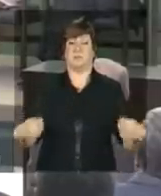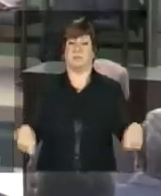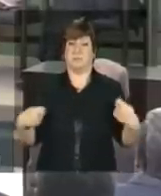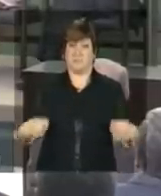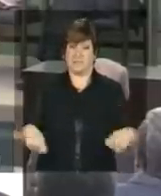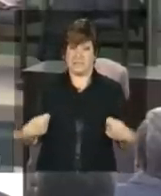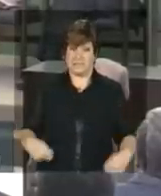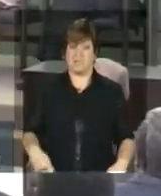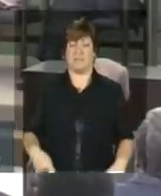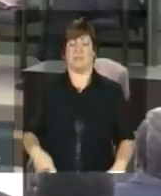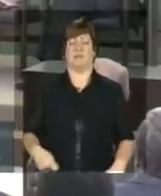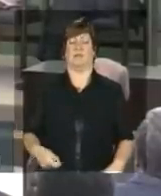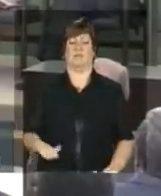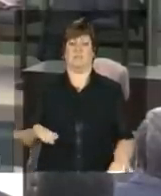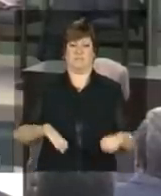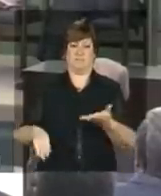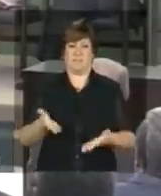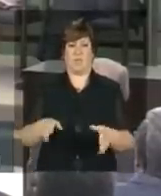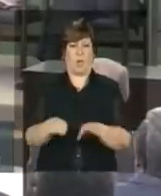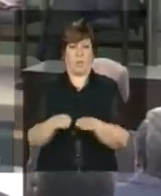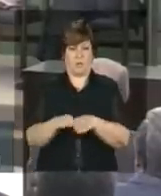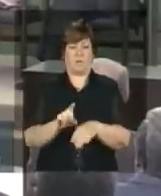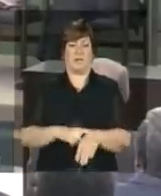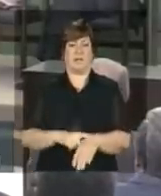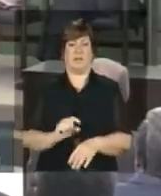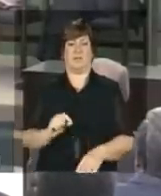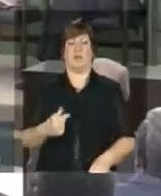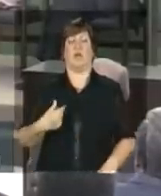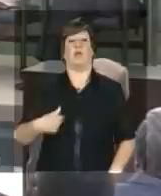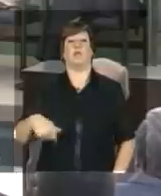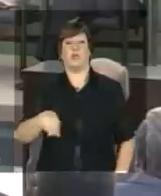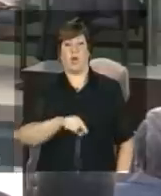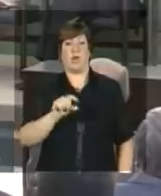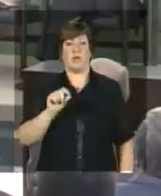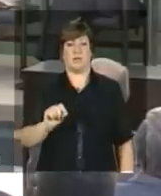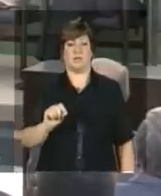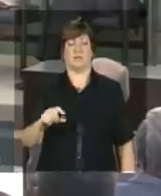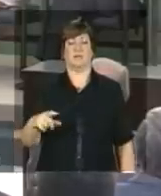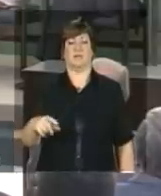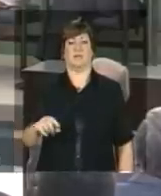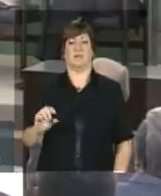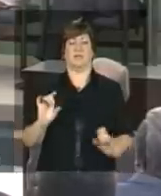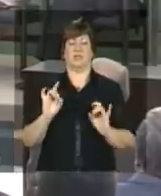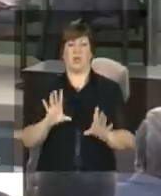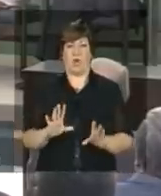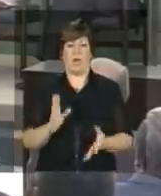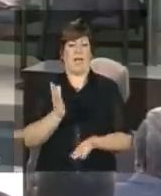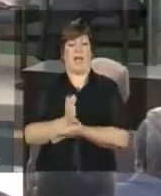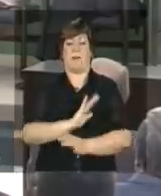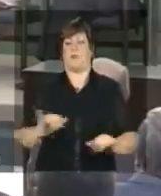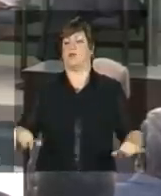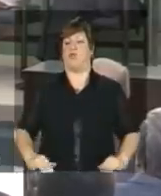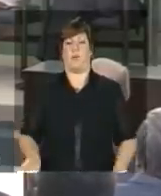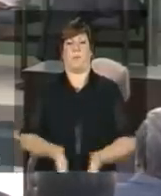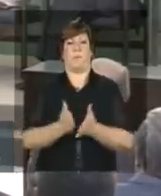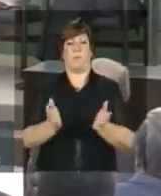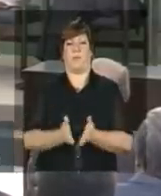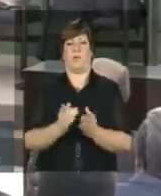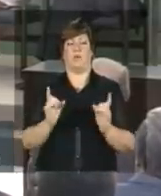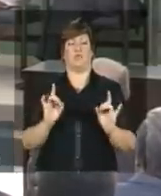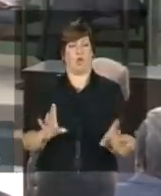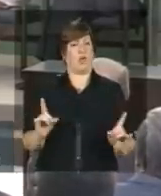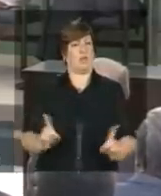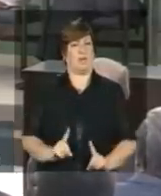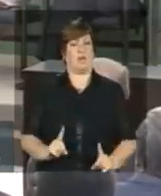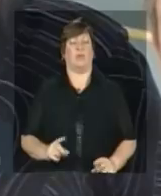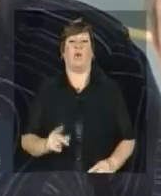simultaneamente. Nós não tínhamos de dar conta só da eliminação da pobreza. Ao mesmo